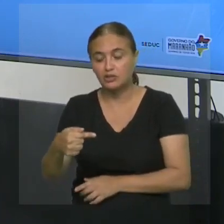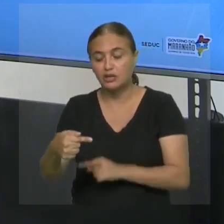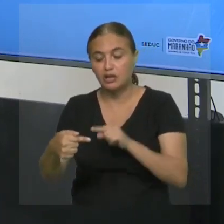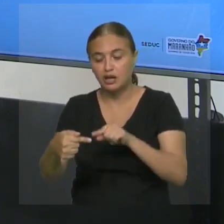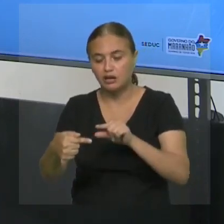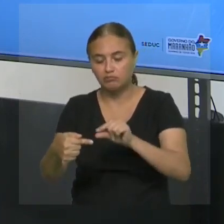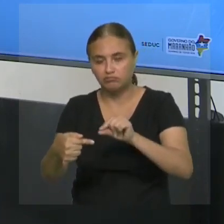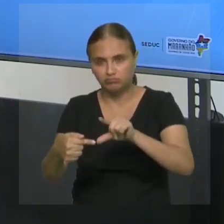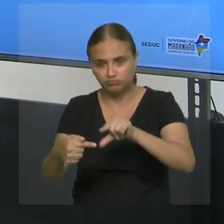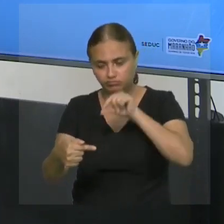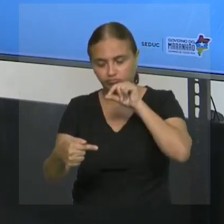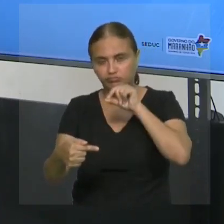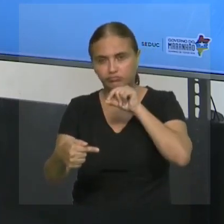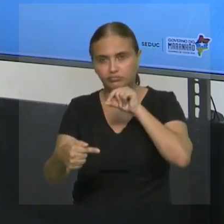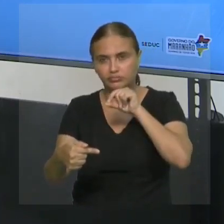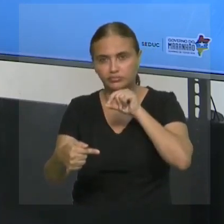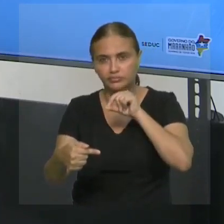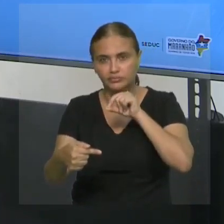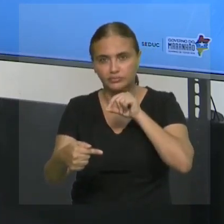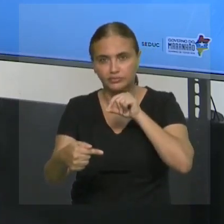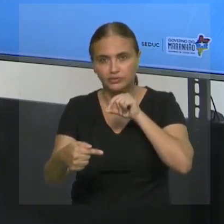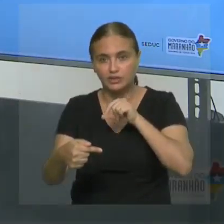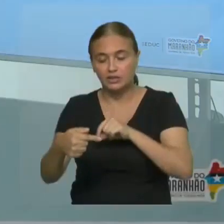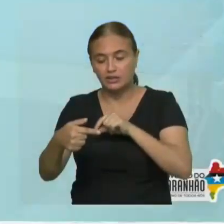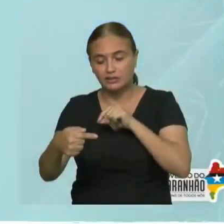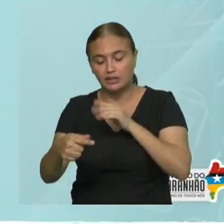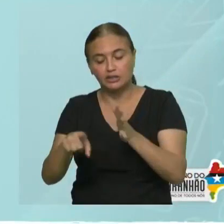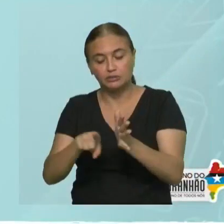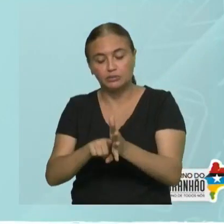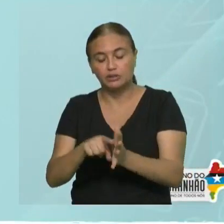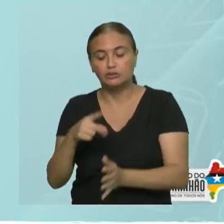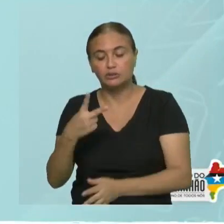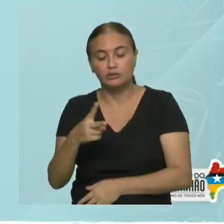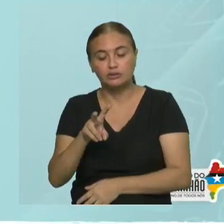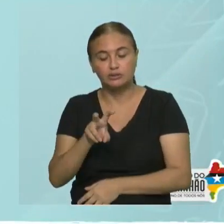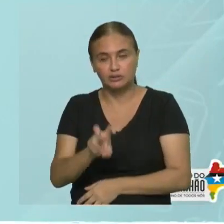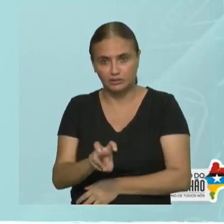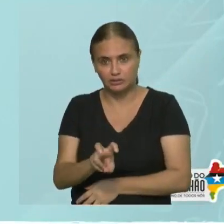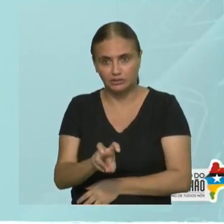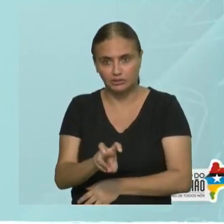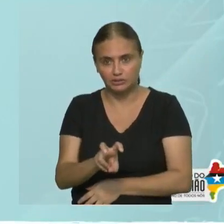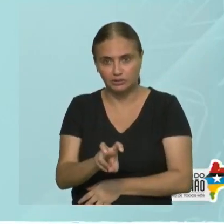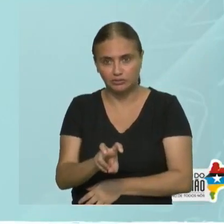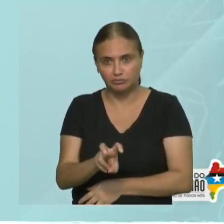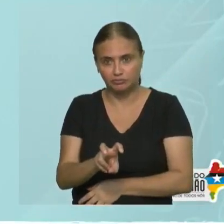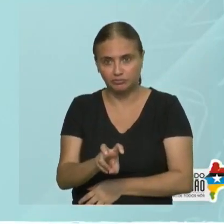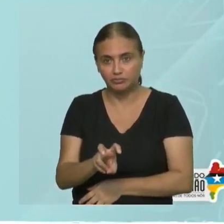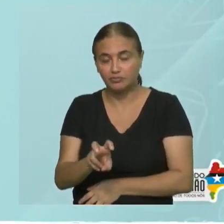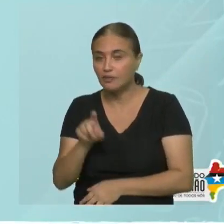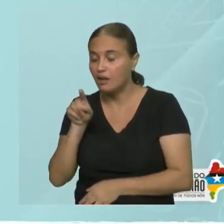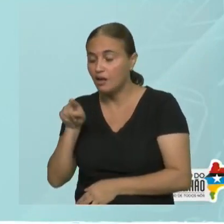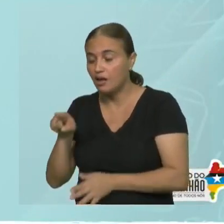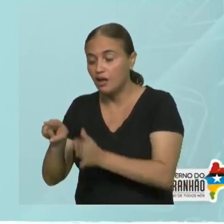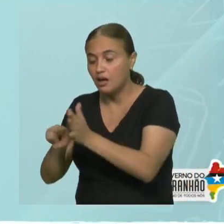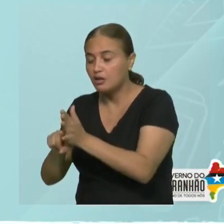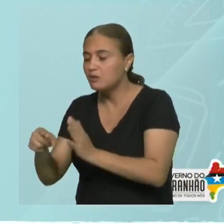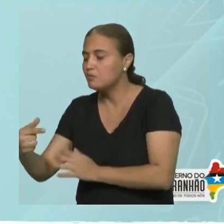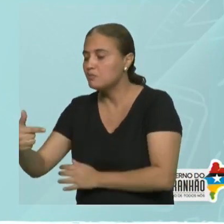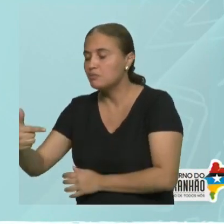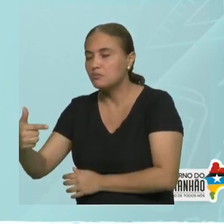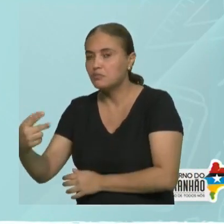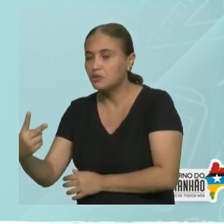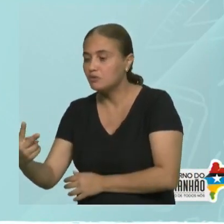menos. 7 menos 2, 5. Então, o resultado é menos 5. Esse menos 2, ainda não tem companheiro.